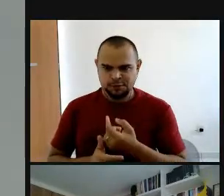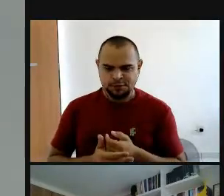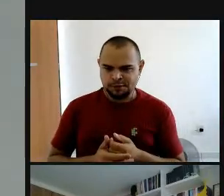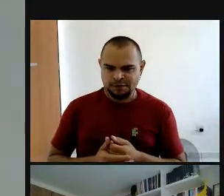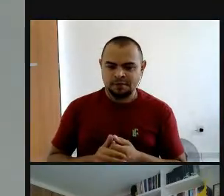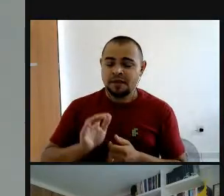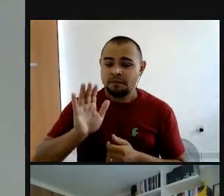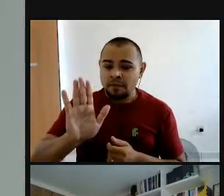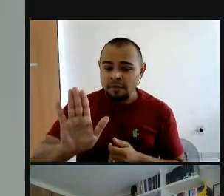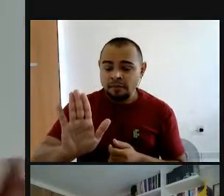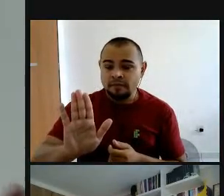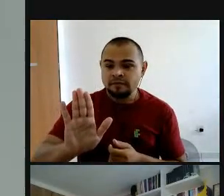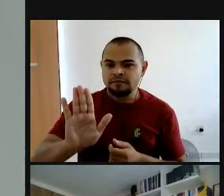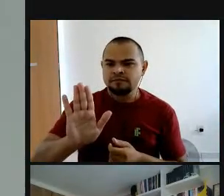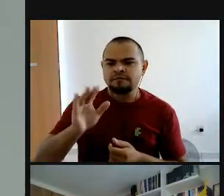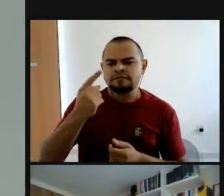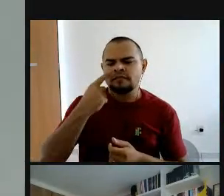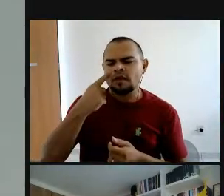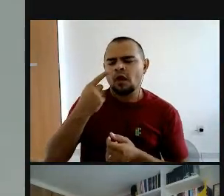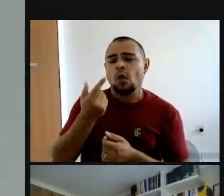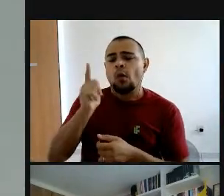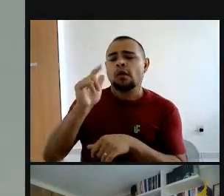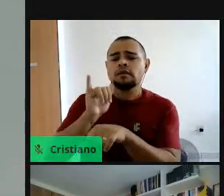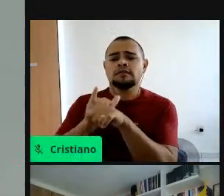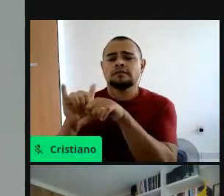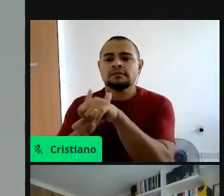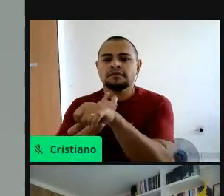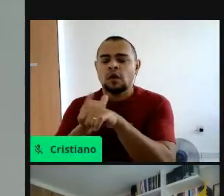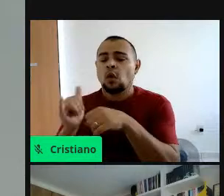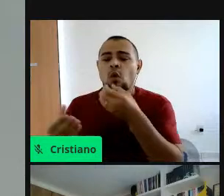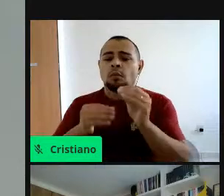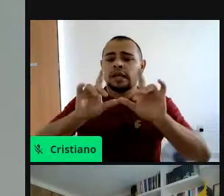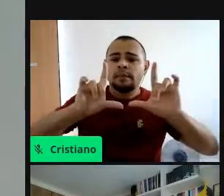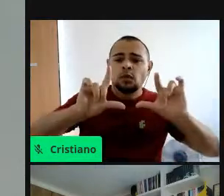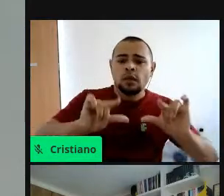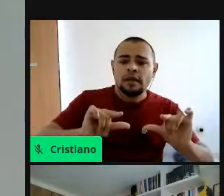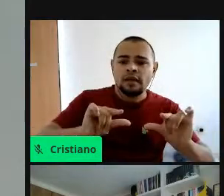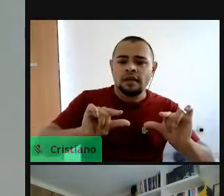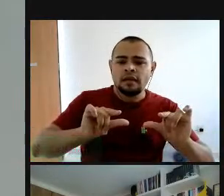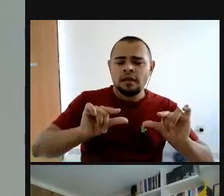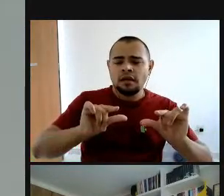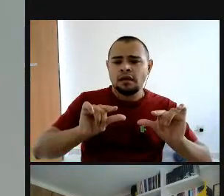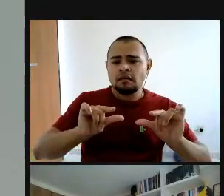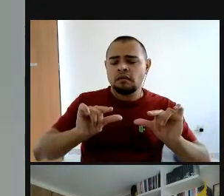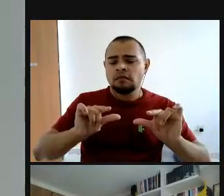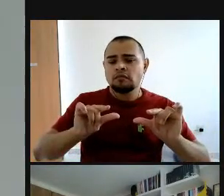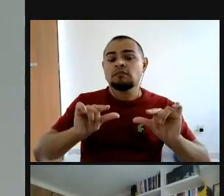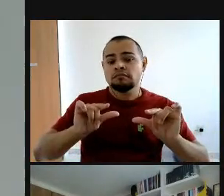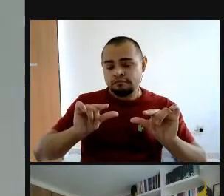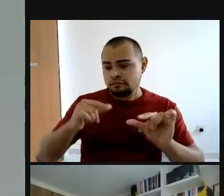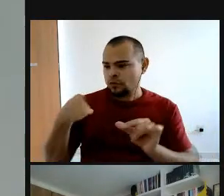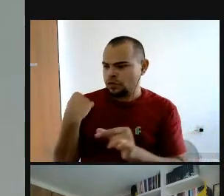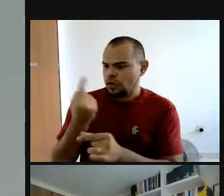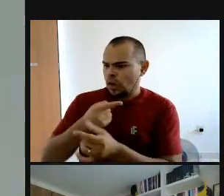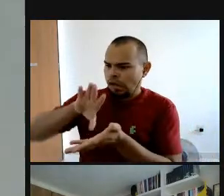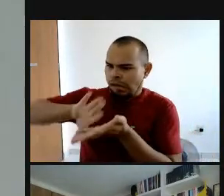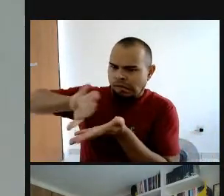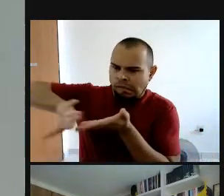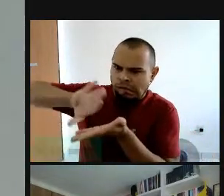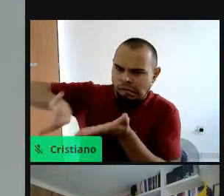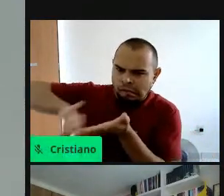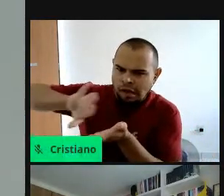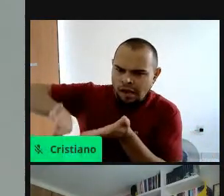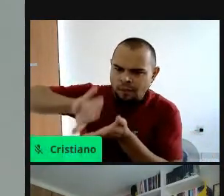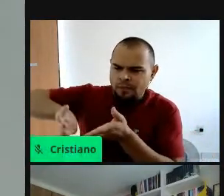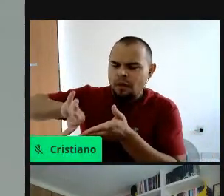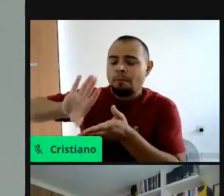mas a gente vê outras maneiras, né, outra via de compensar, mesmo que seja pouco aquilo que a gente impacta, a gente mantém isso